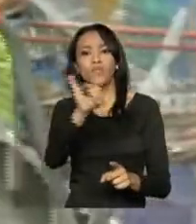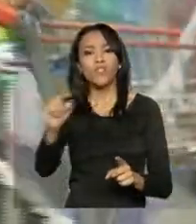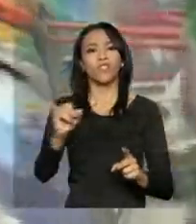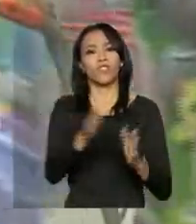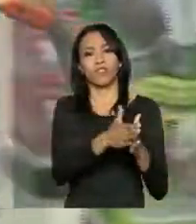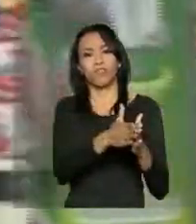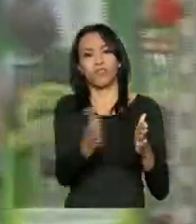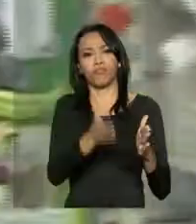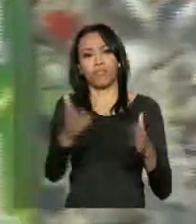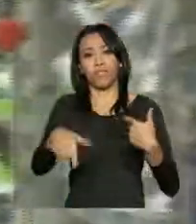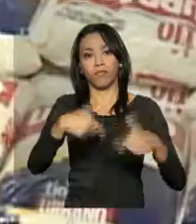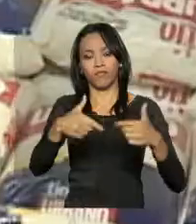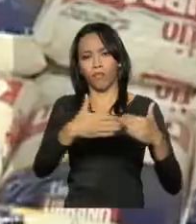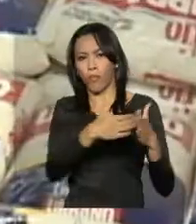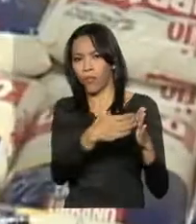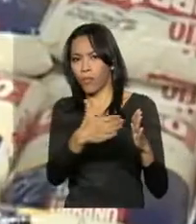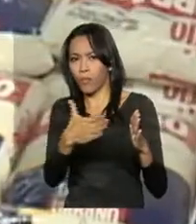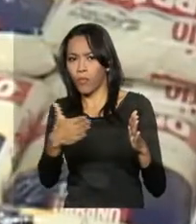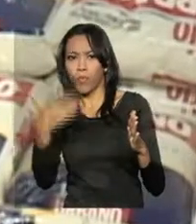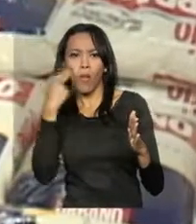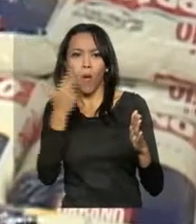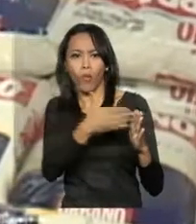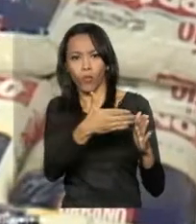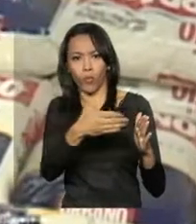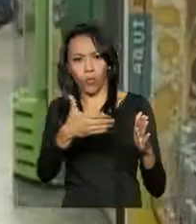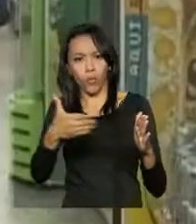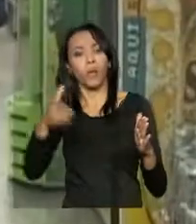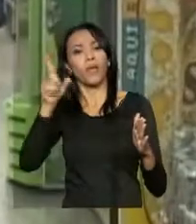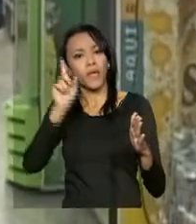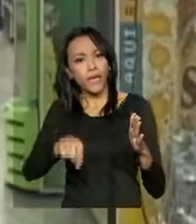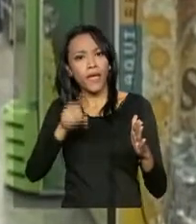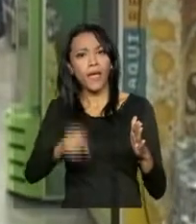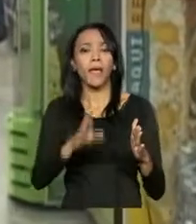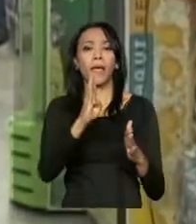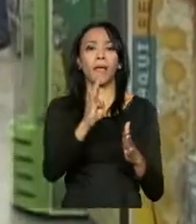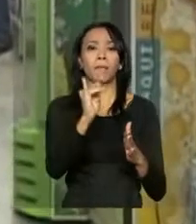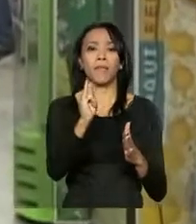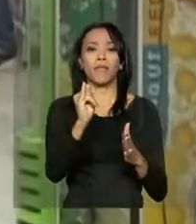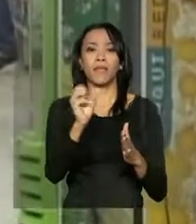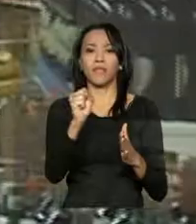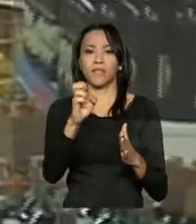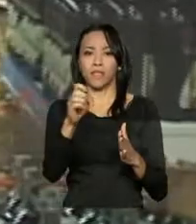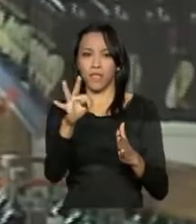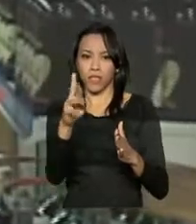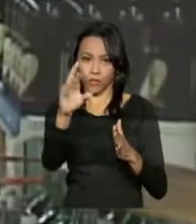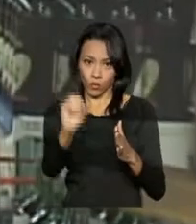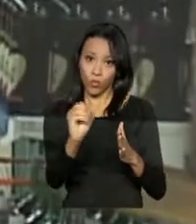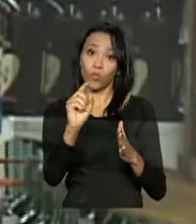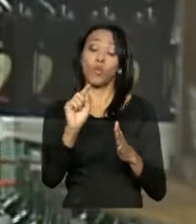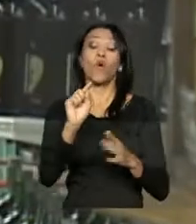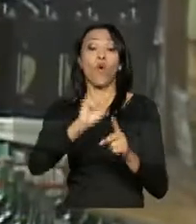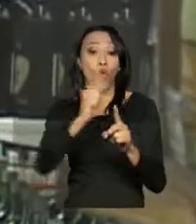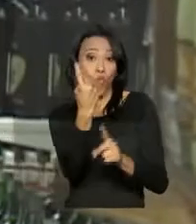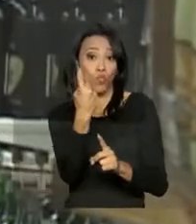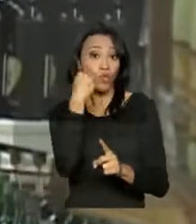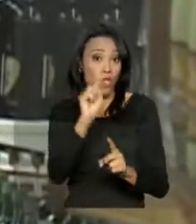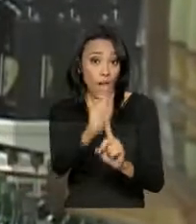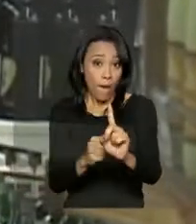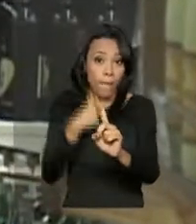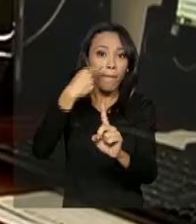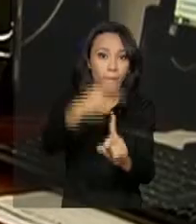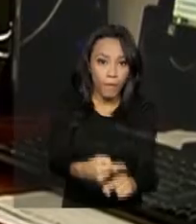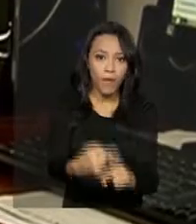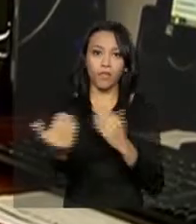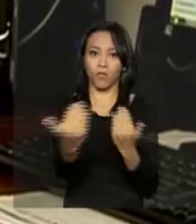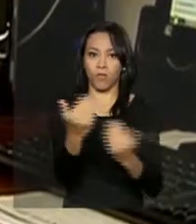fevereiro de 2016, que por ser um ano bissexto, foram 19 ao todo. Um a mais do que em fevereiro de 2015.